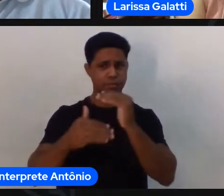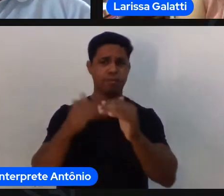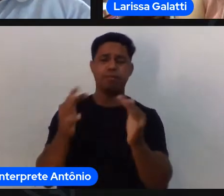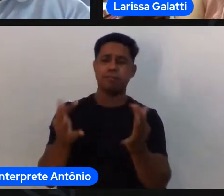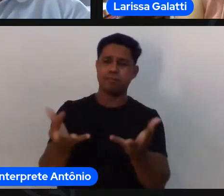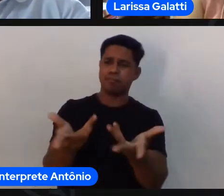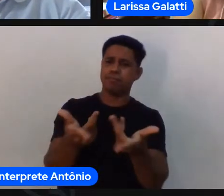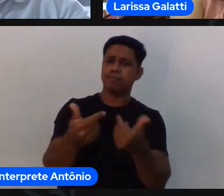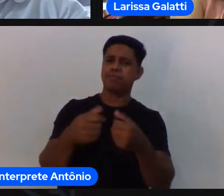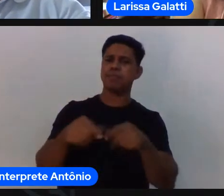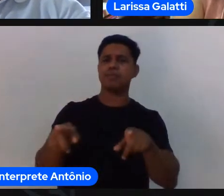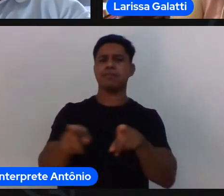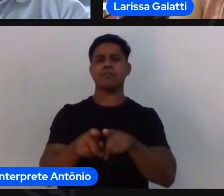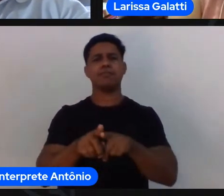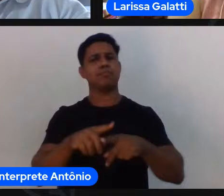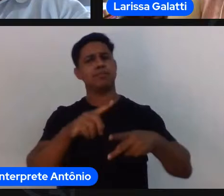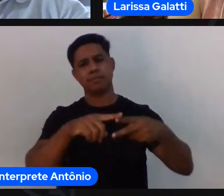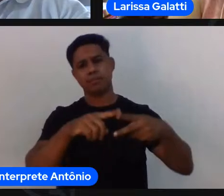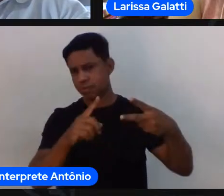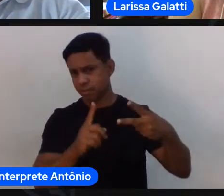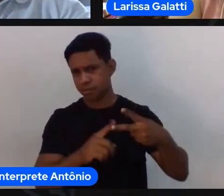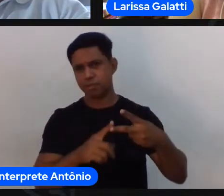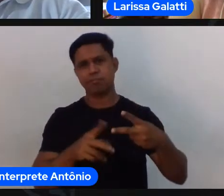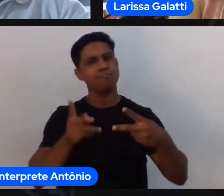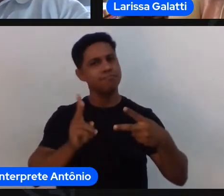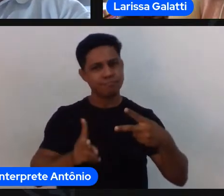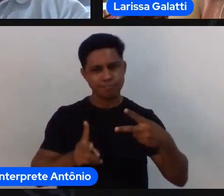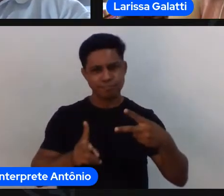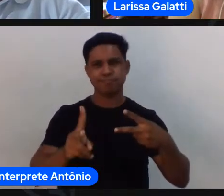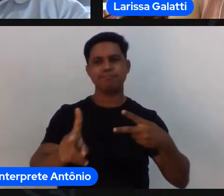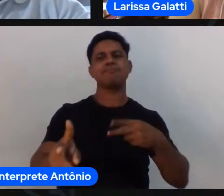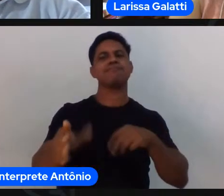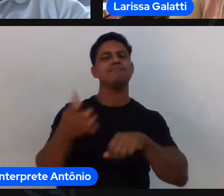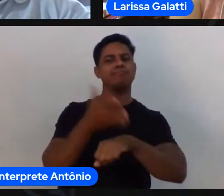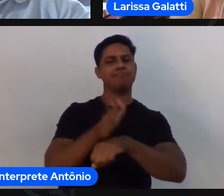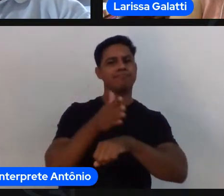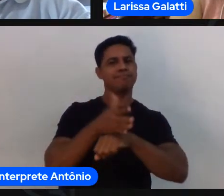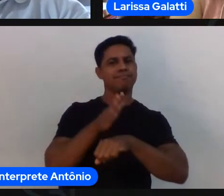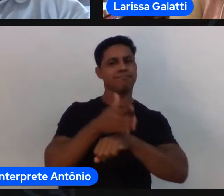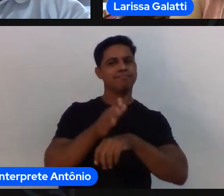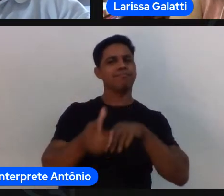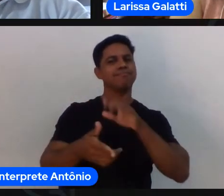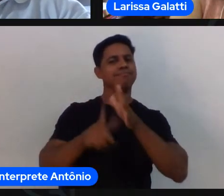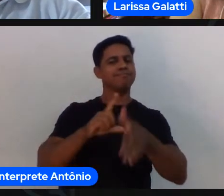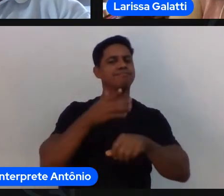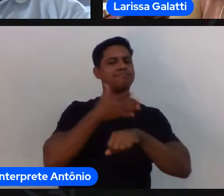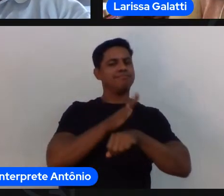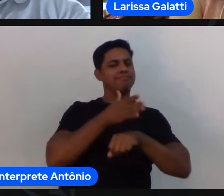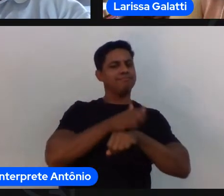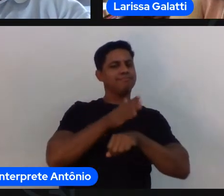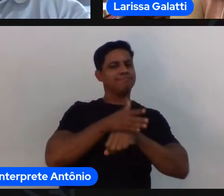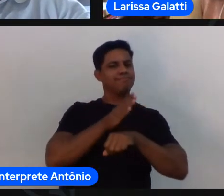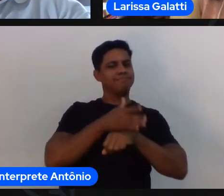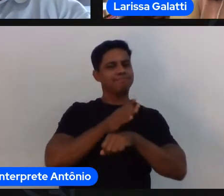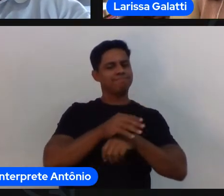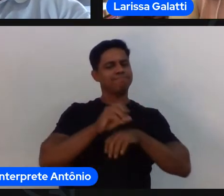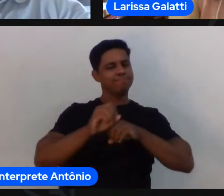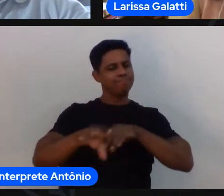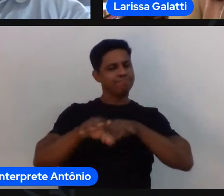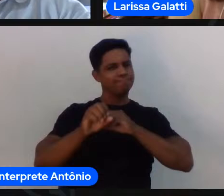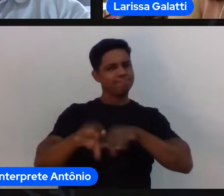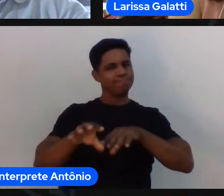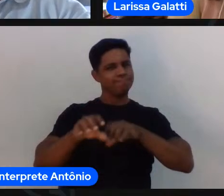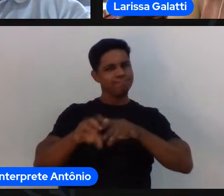ser valorizadas e as duas precisam ter treinadores e treinadoras competentes né e as duas precisam respeitar os seres humanos não é porque virou